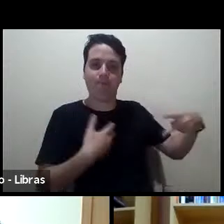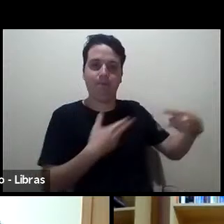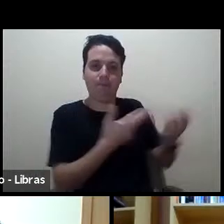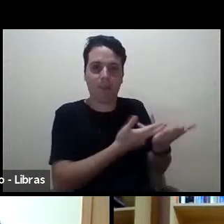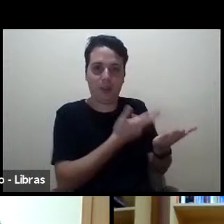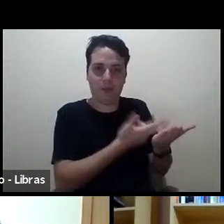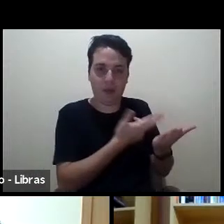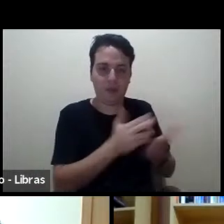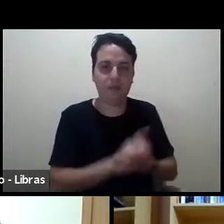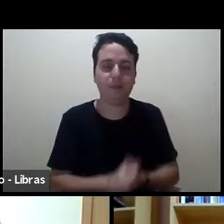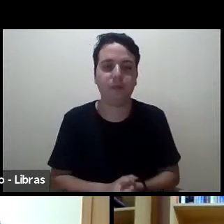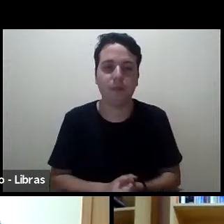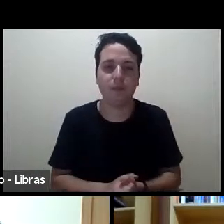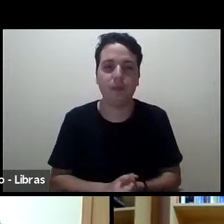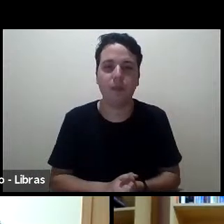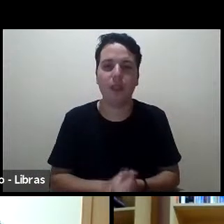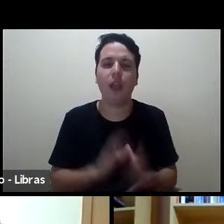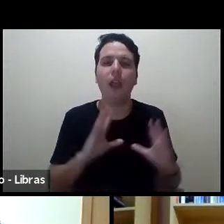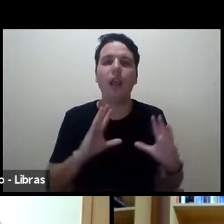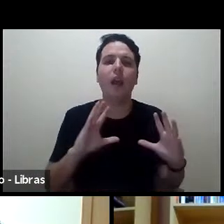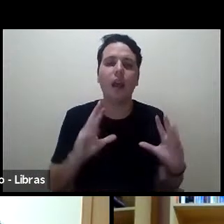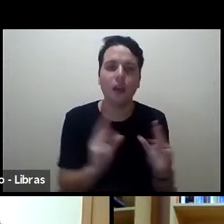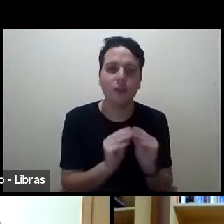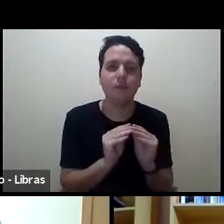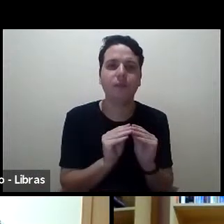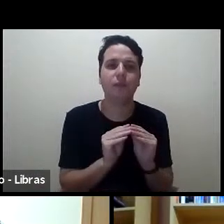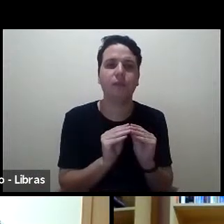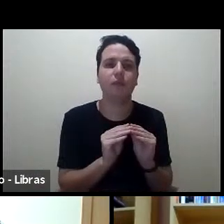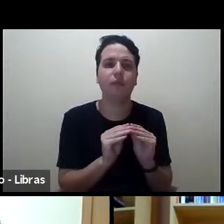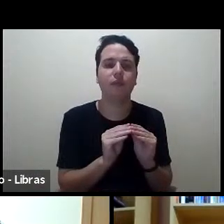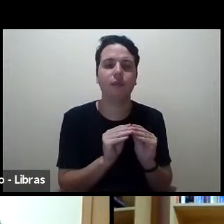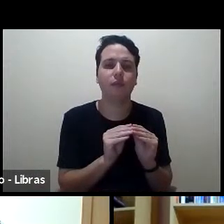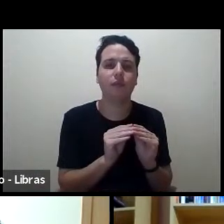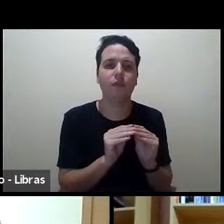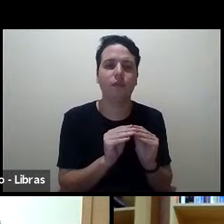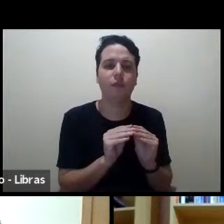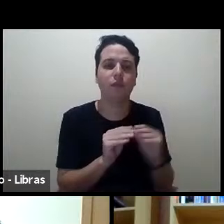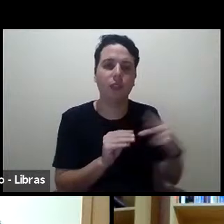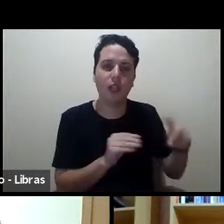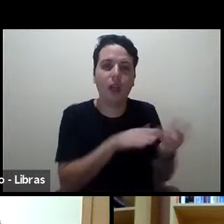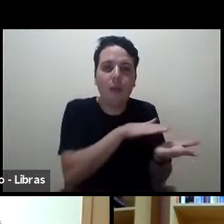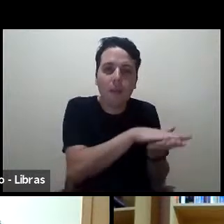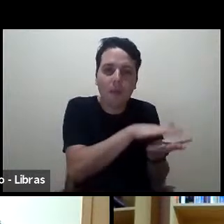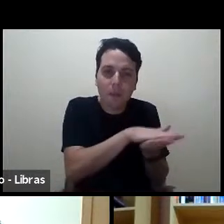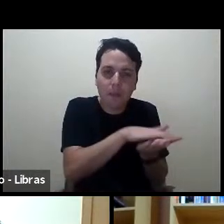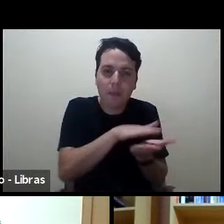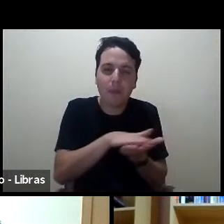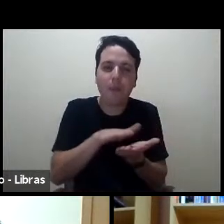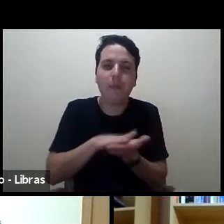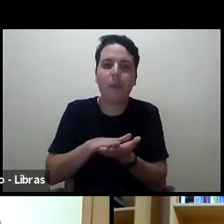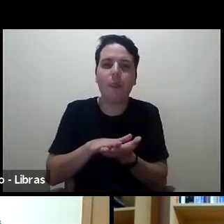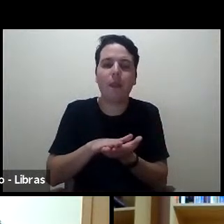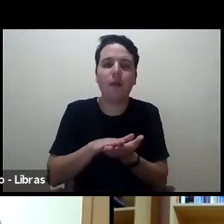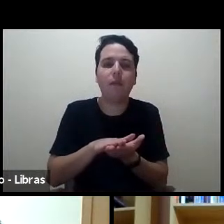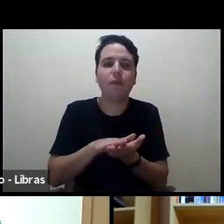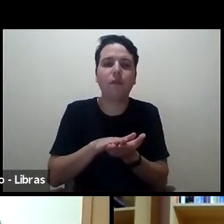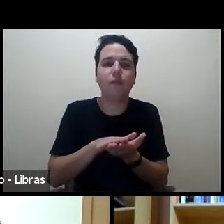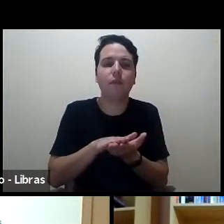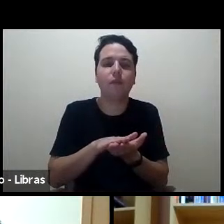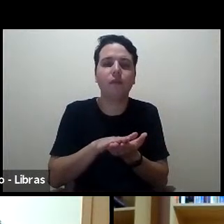resumindo, nas obras do Gandim, eu